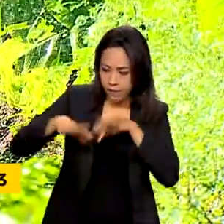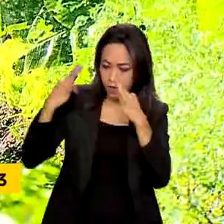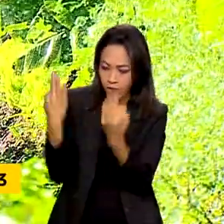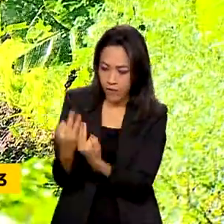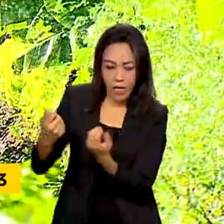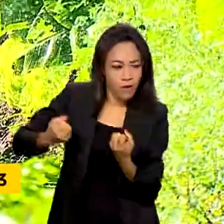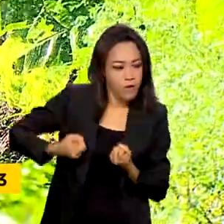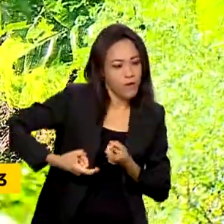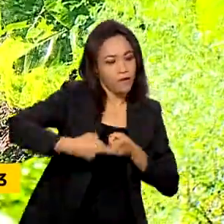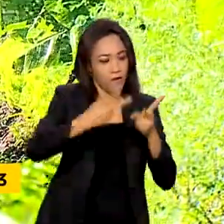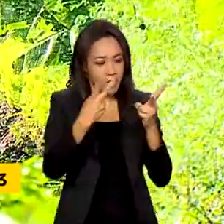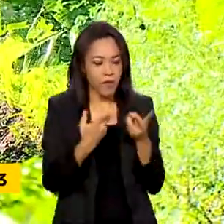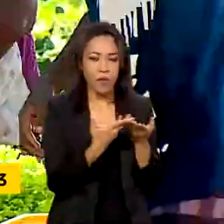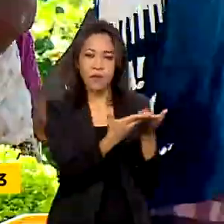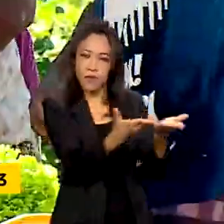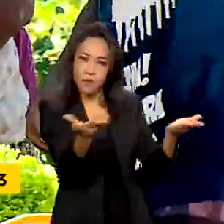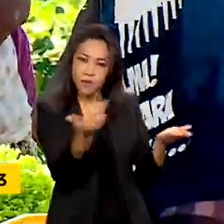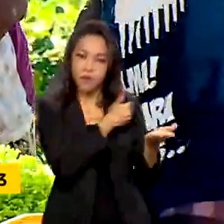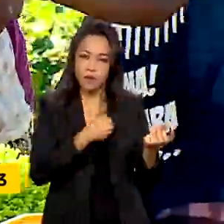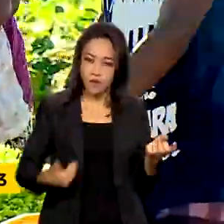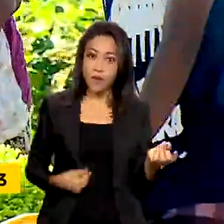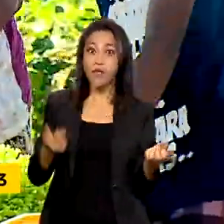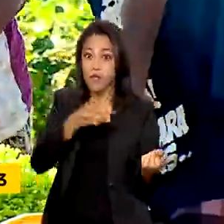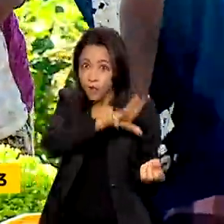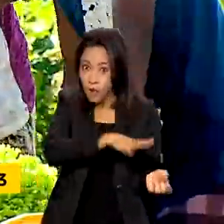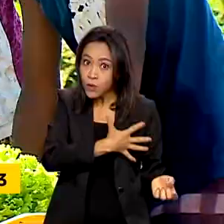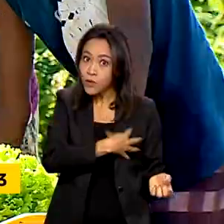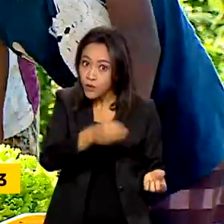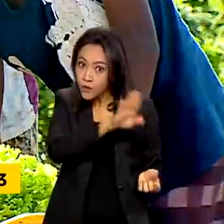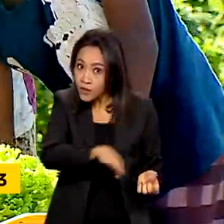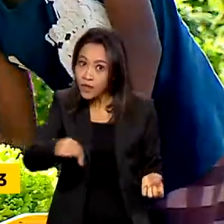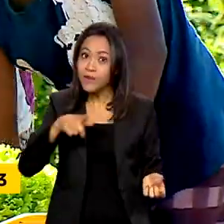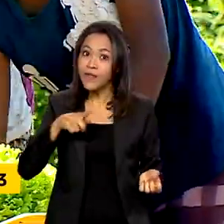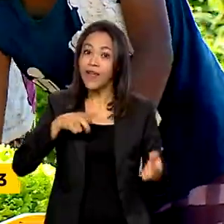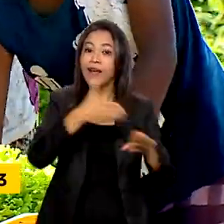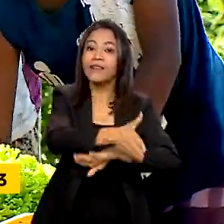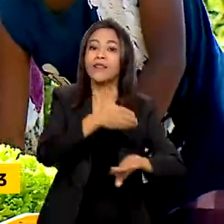familiares e faz com que os filhos tenham acesso a alimentos saudáveis nas escolas.